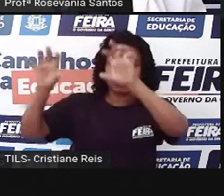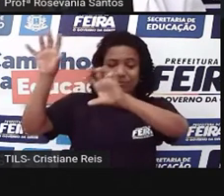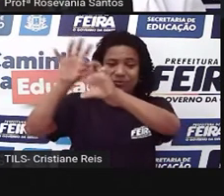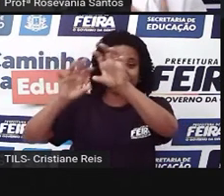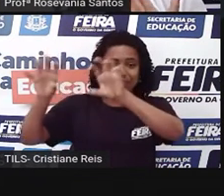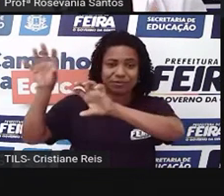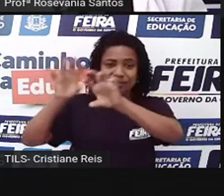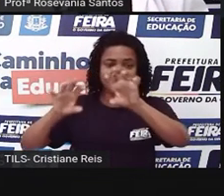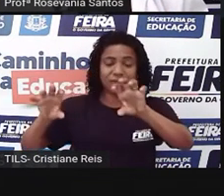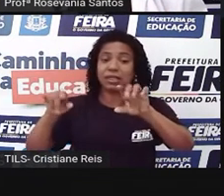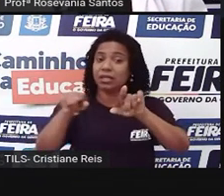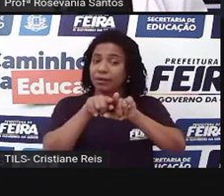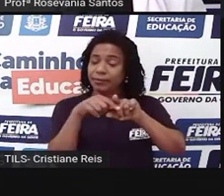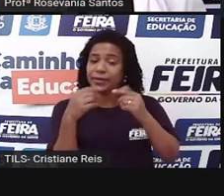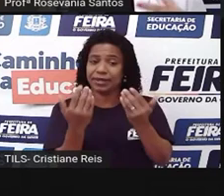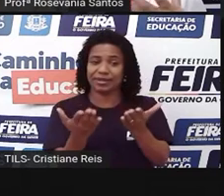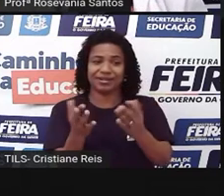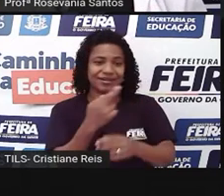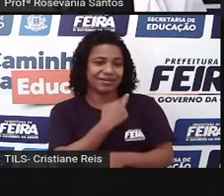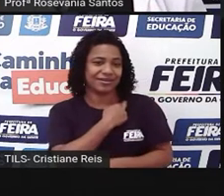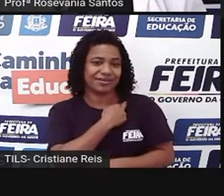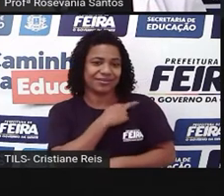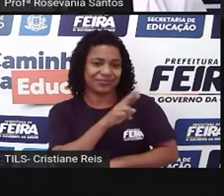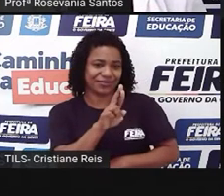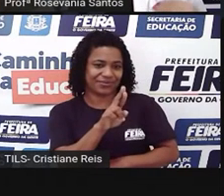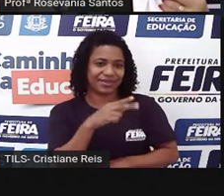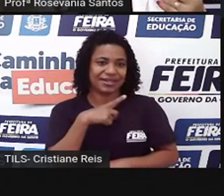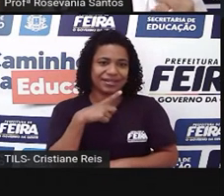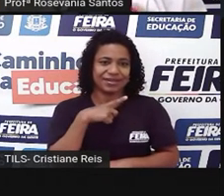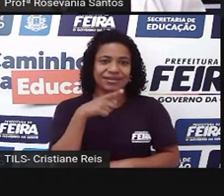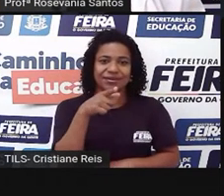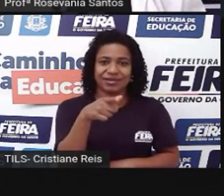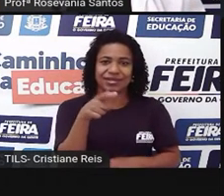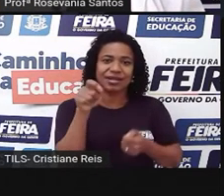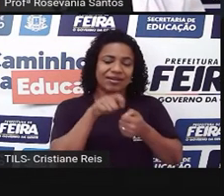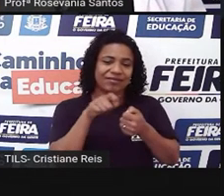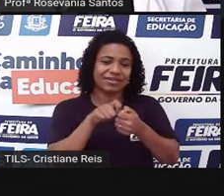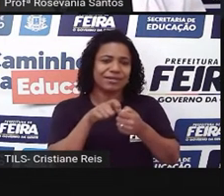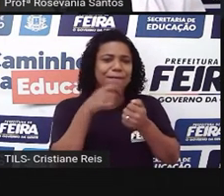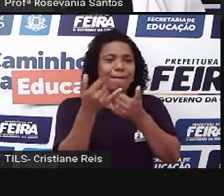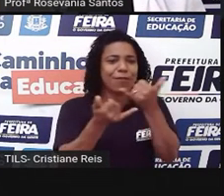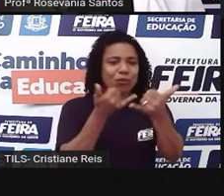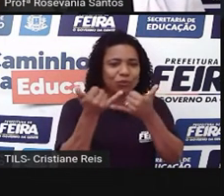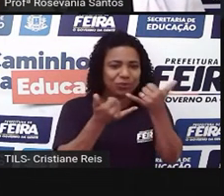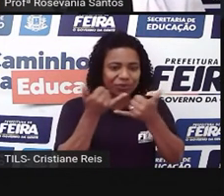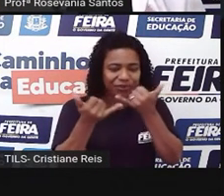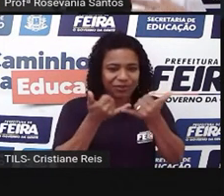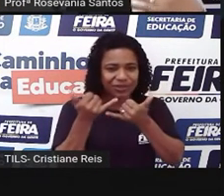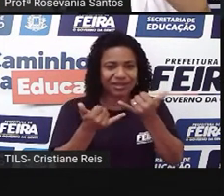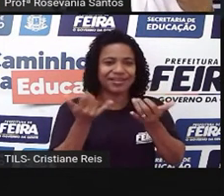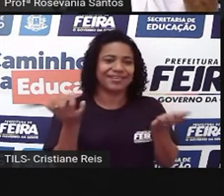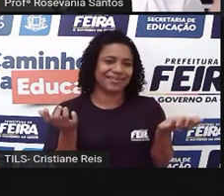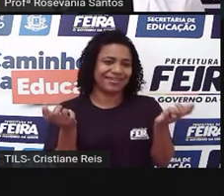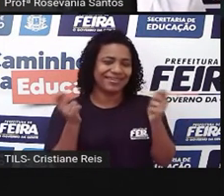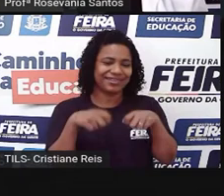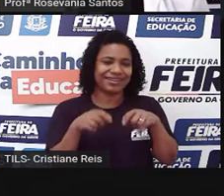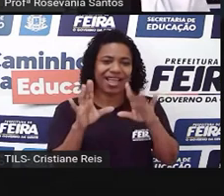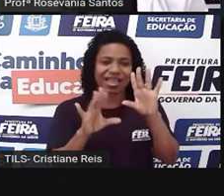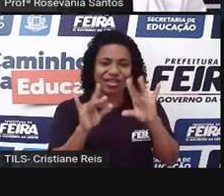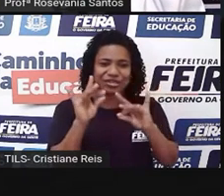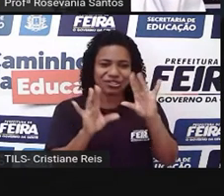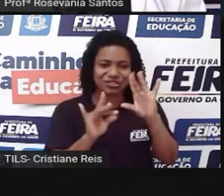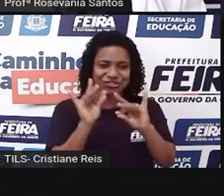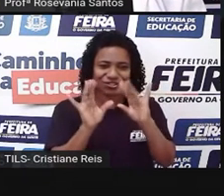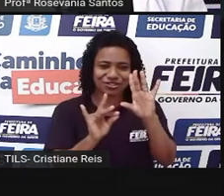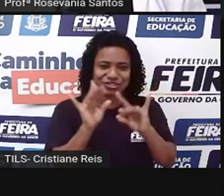Voltado para a parte religiosa, voltado também, né? Para a confecção de bonecas, sejam elas de argila, seja ela